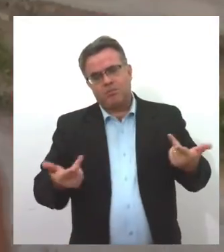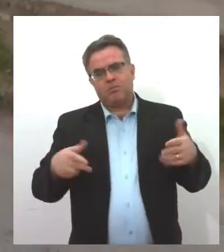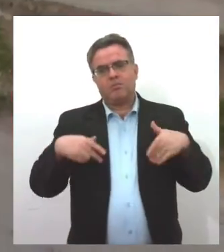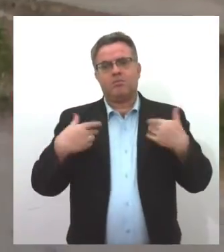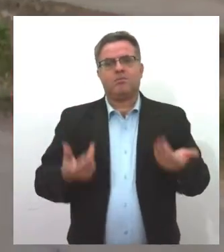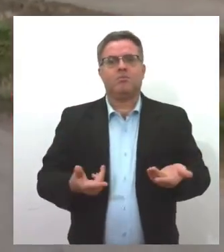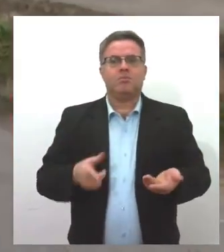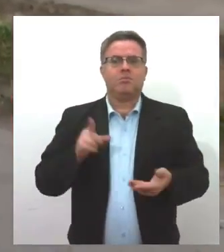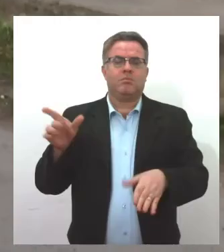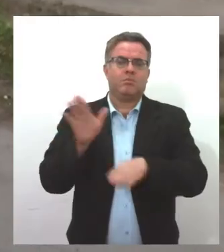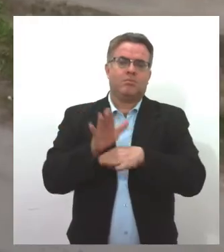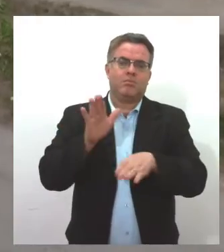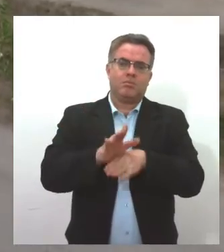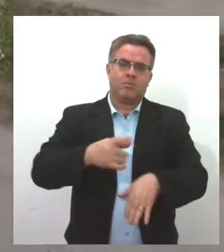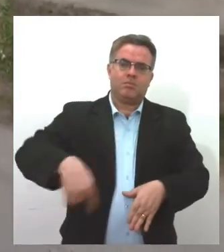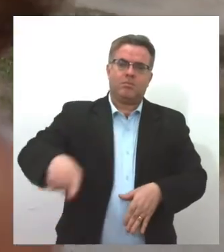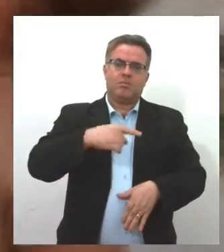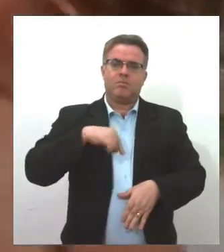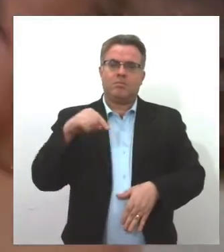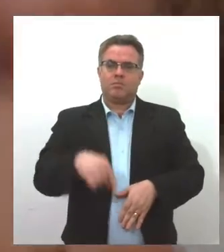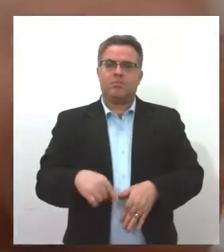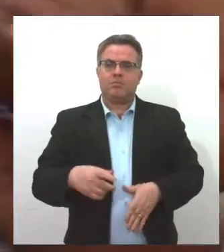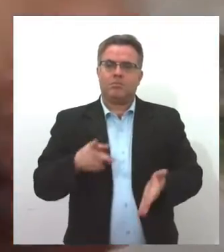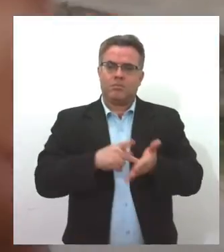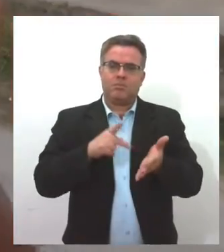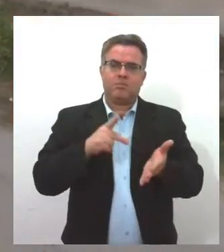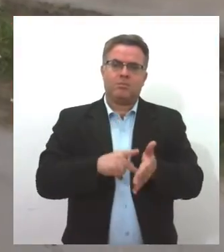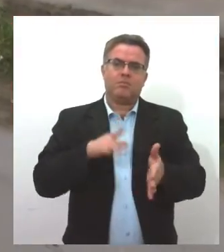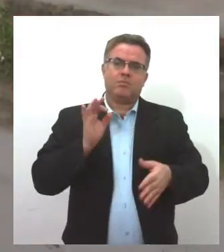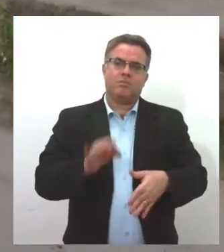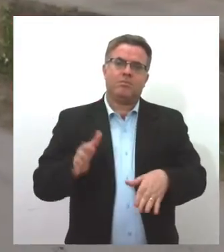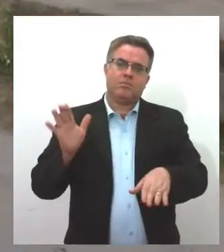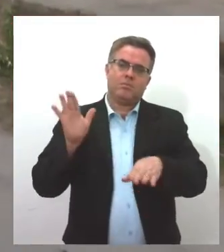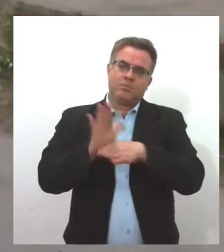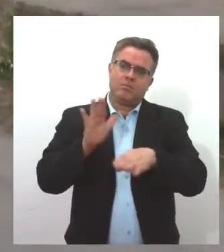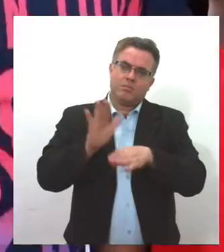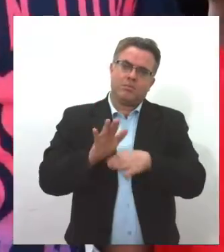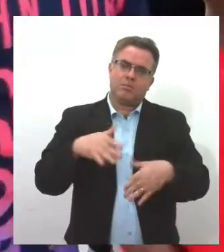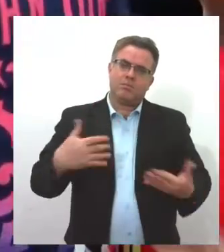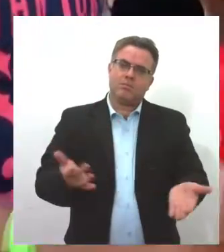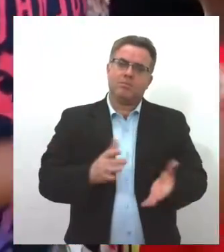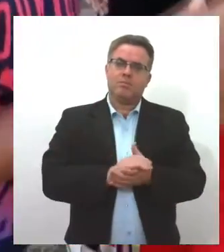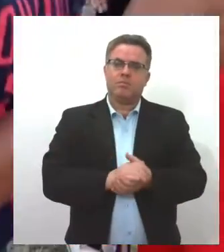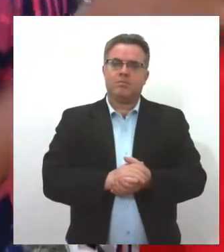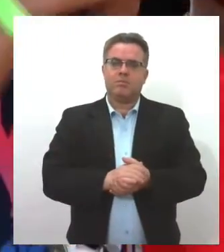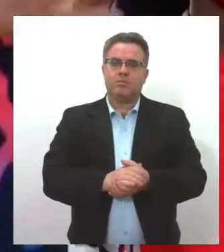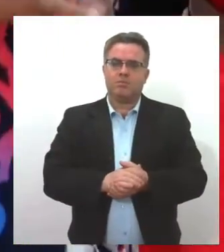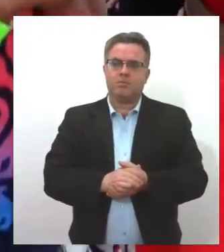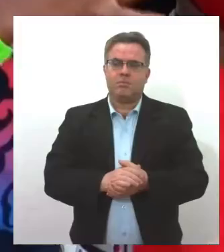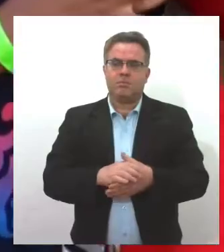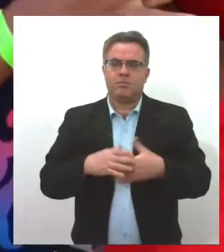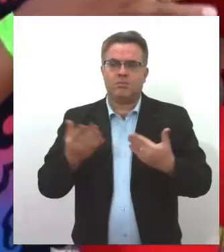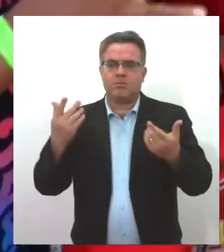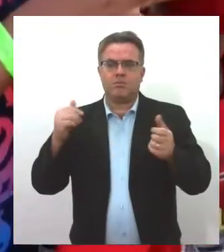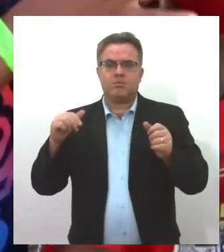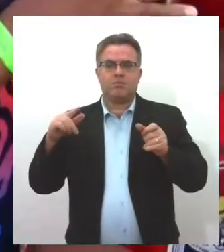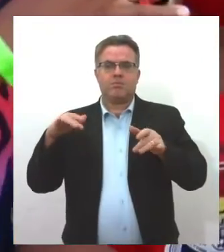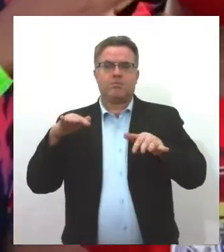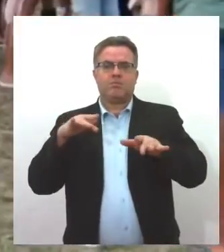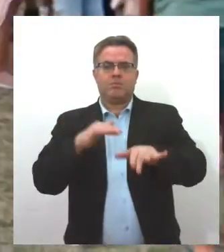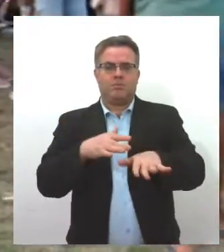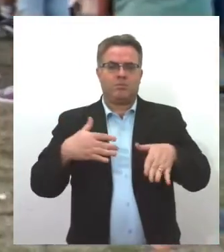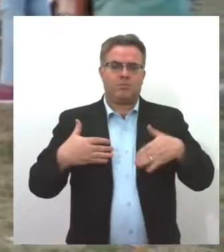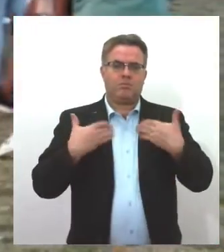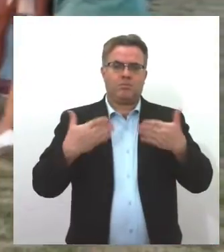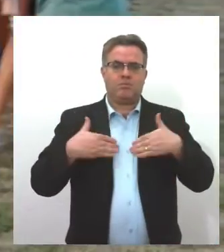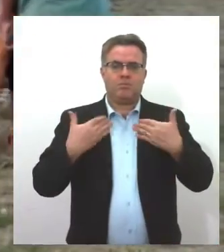Eles fazem muitas coisas para nós aqui no Alok, muito mesmo, ajuda muito nós aqui no Alok. Na chegada, mais alegria